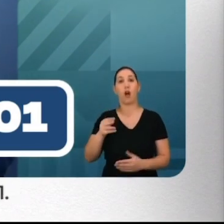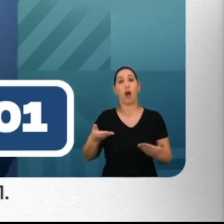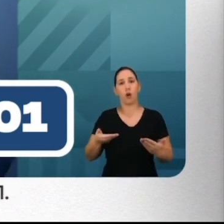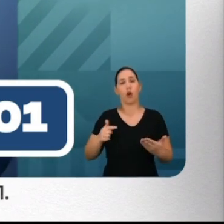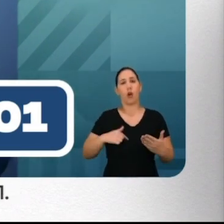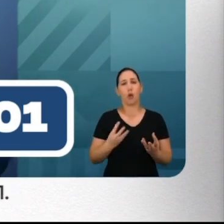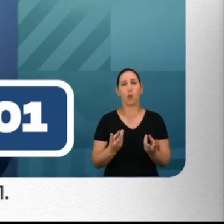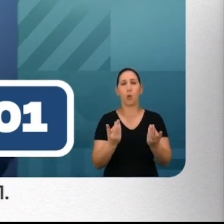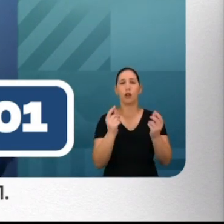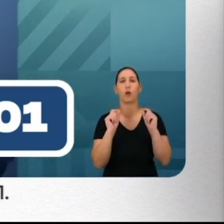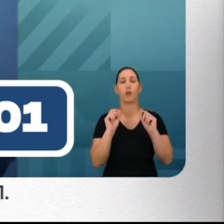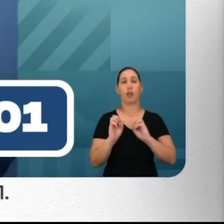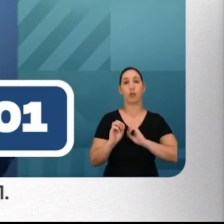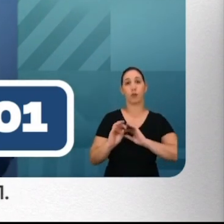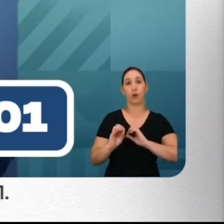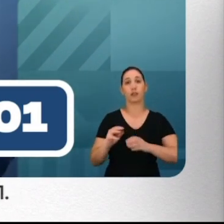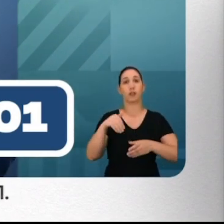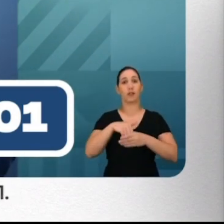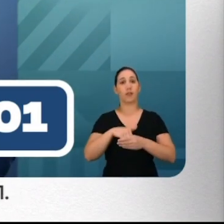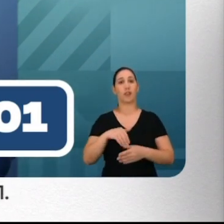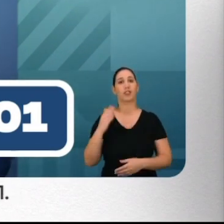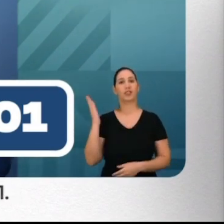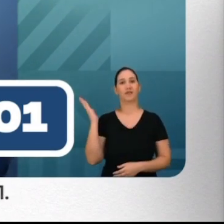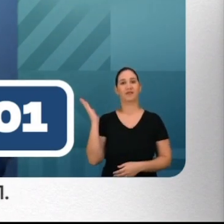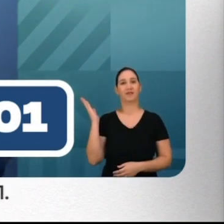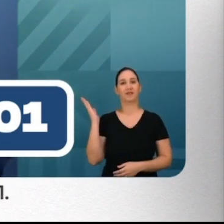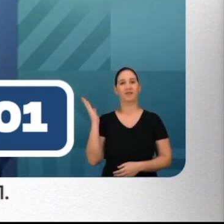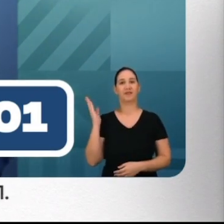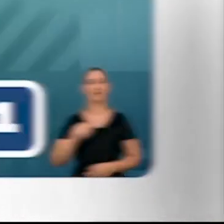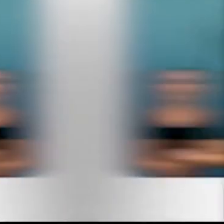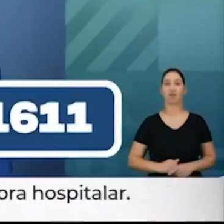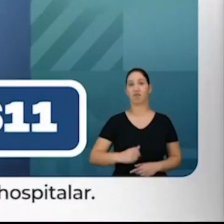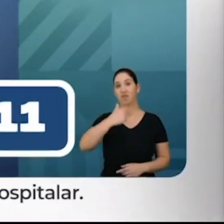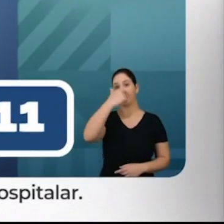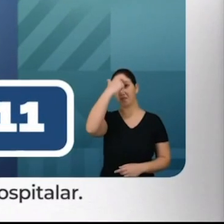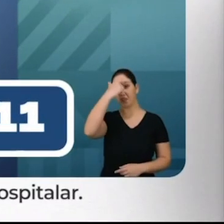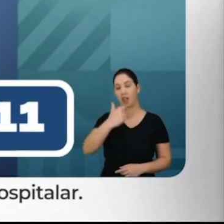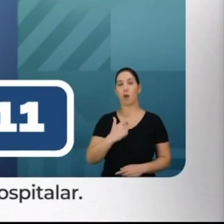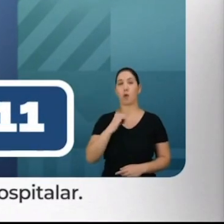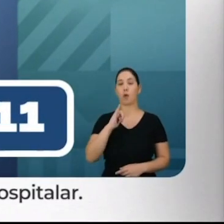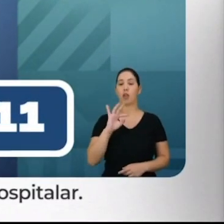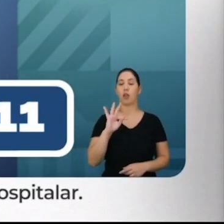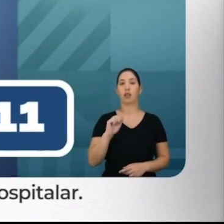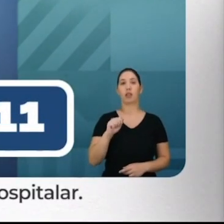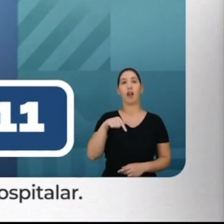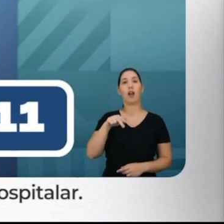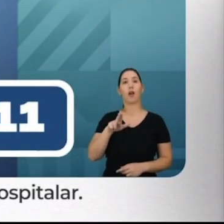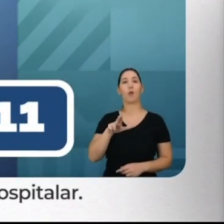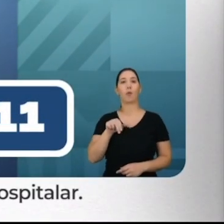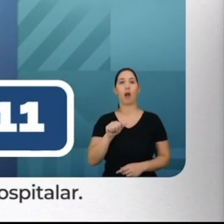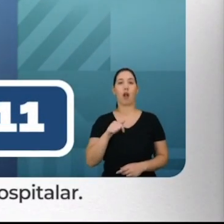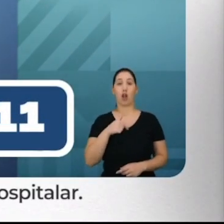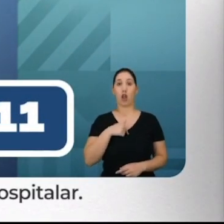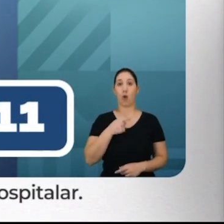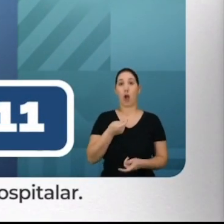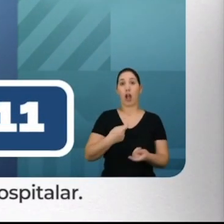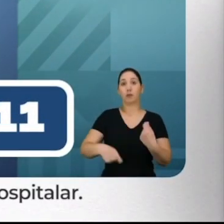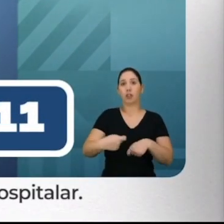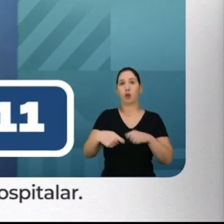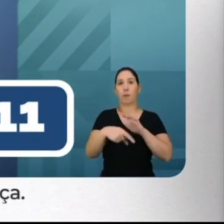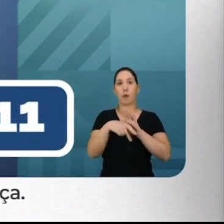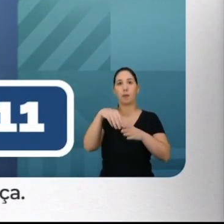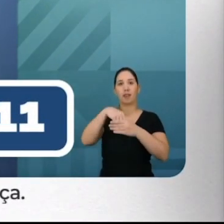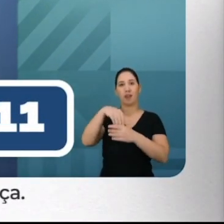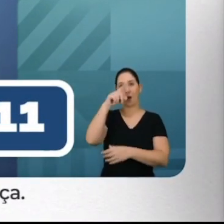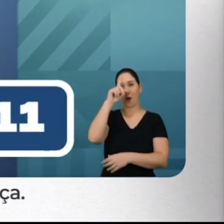qualidade. Como deputada estadual, vote 11001. Sou de Itacoaxetuba, administradora